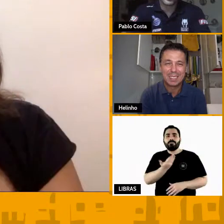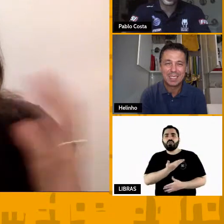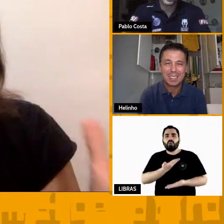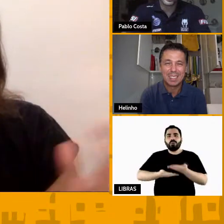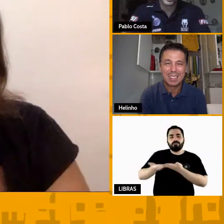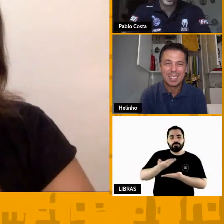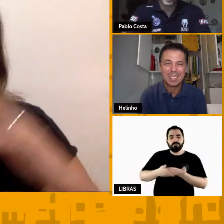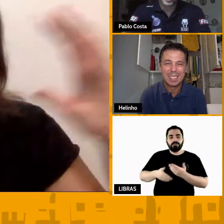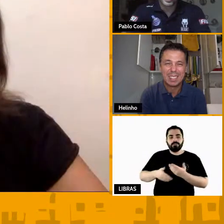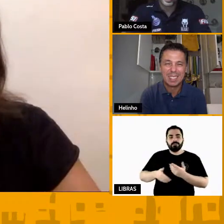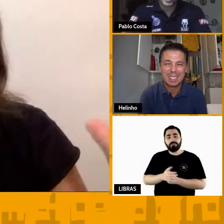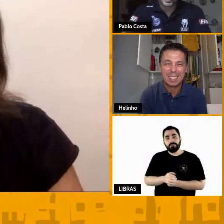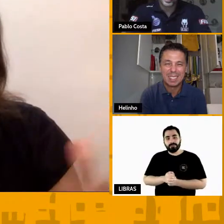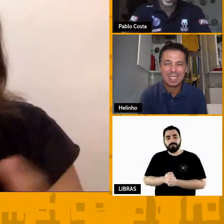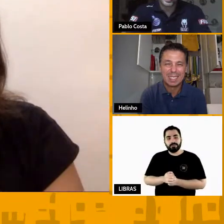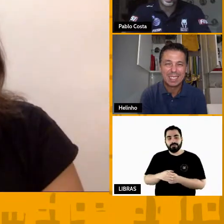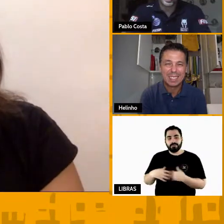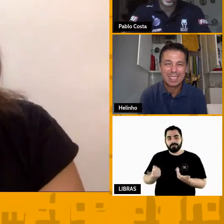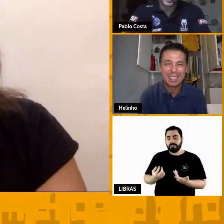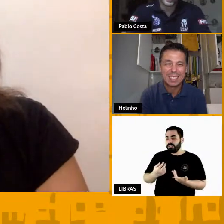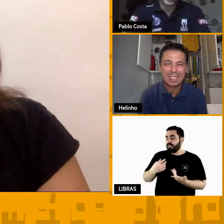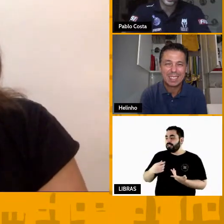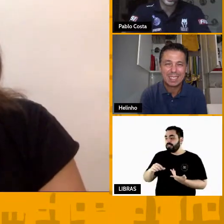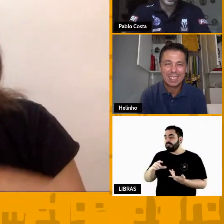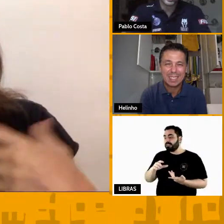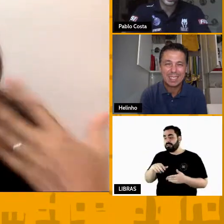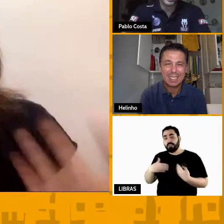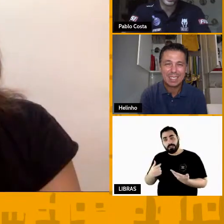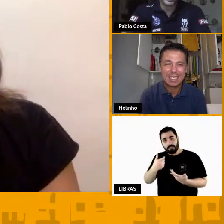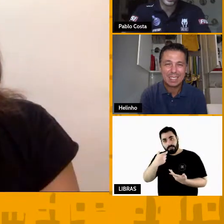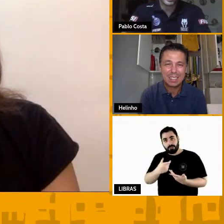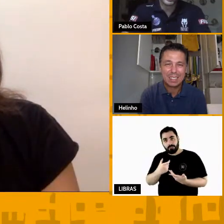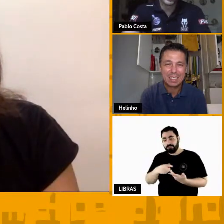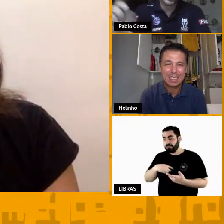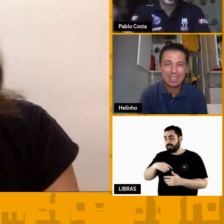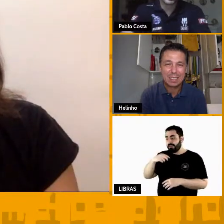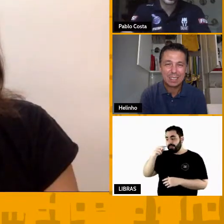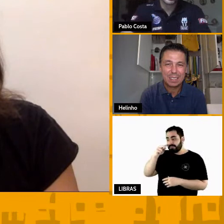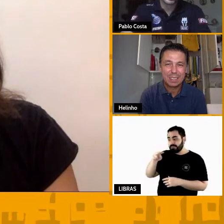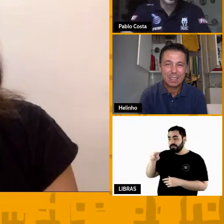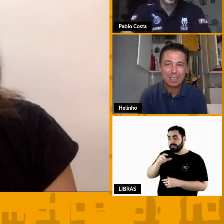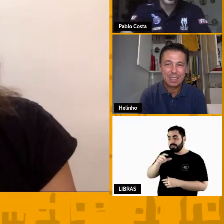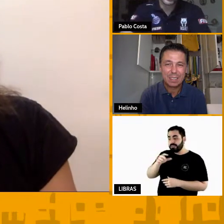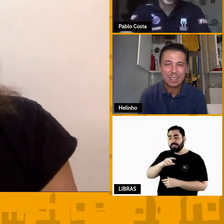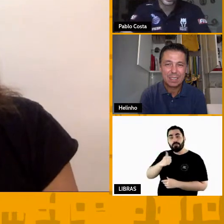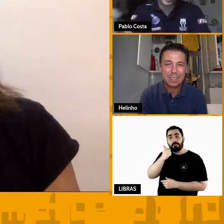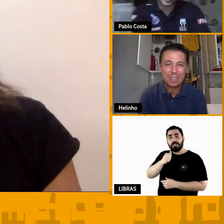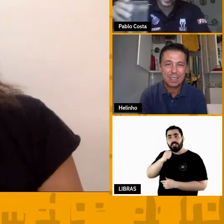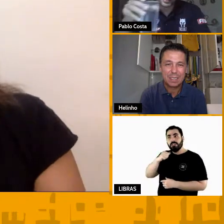gritei muito, desesperadamente, e as meninas saíram de quadra chorando.